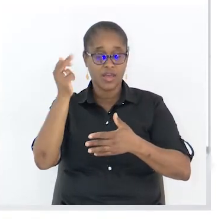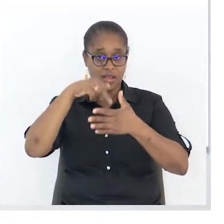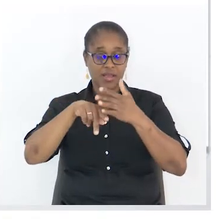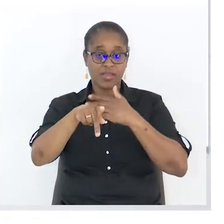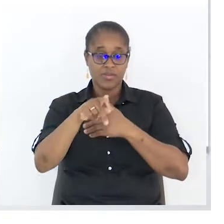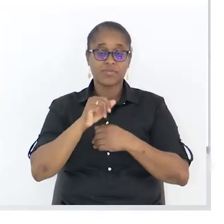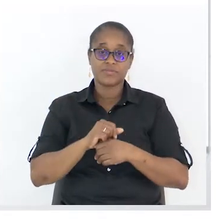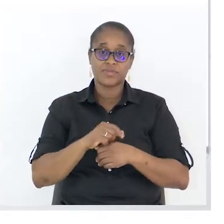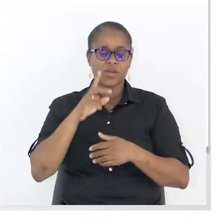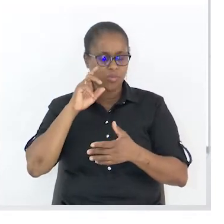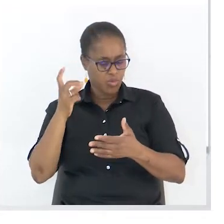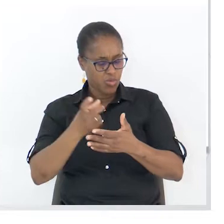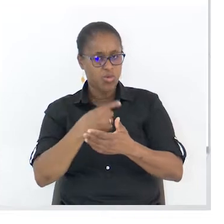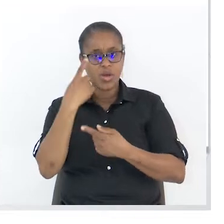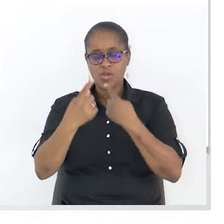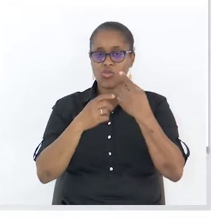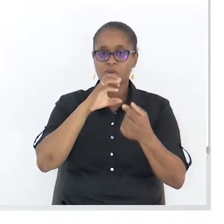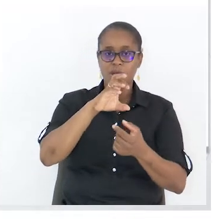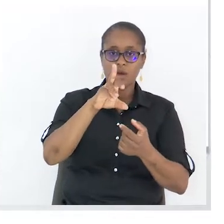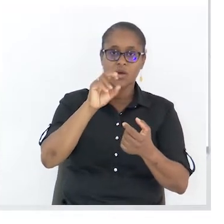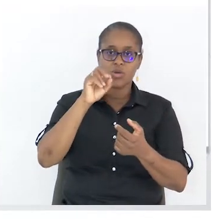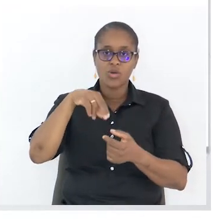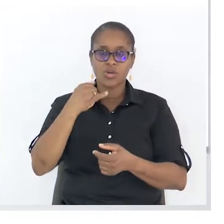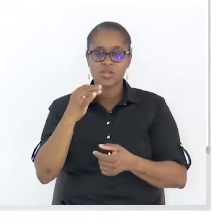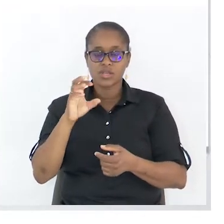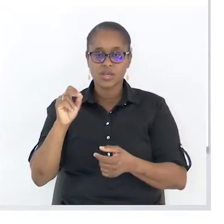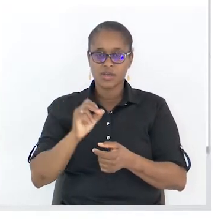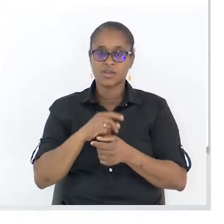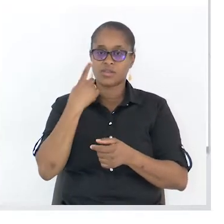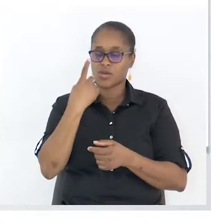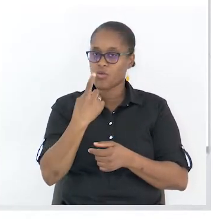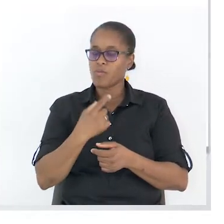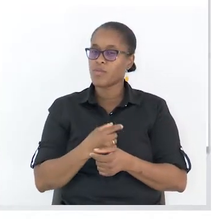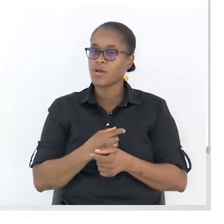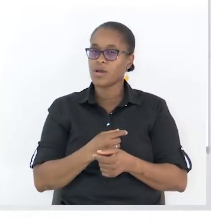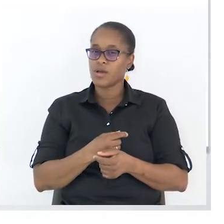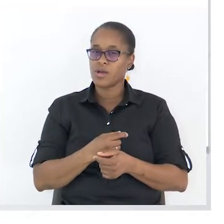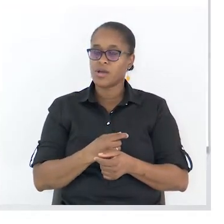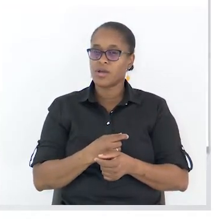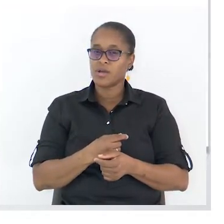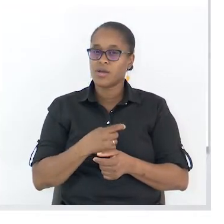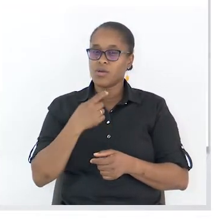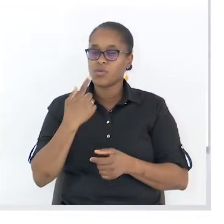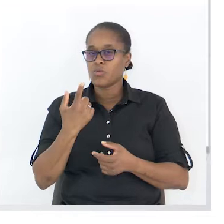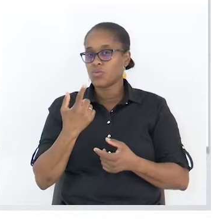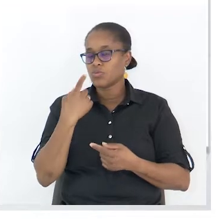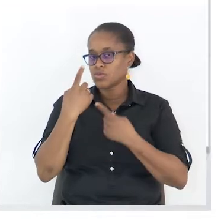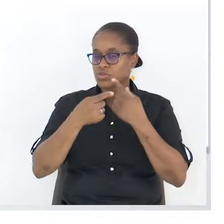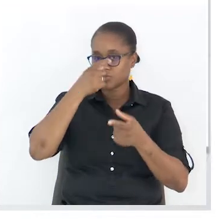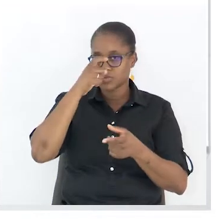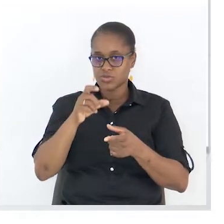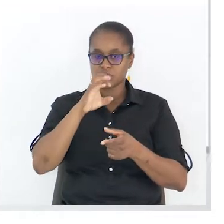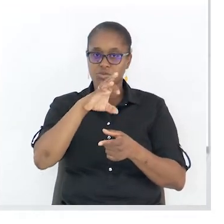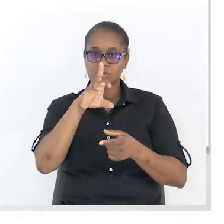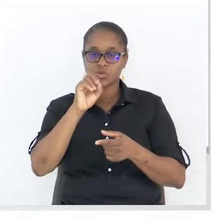Procura alguma crónica de um dos cronistas ou das